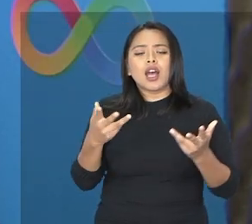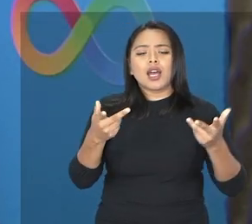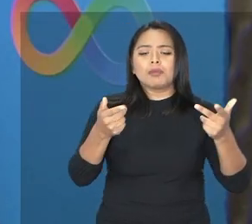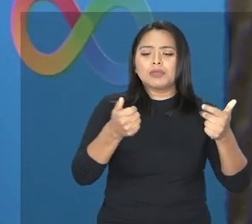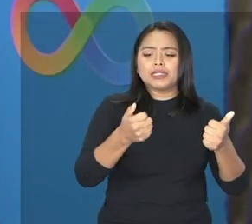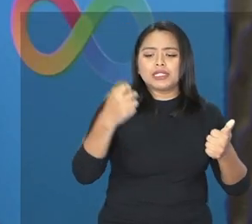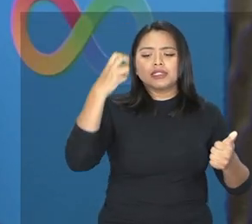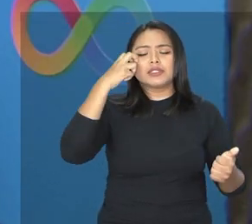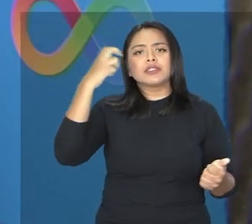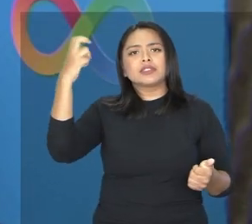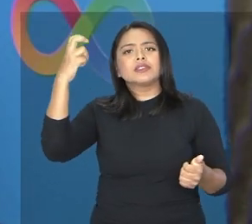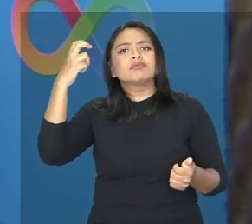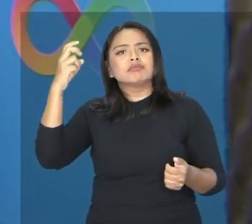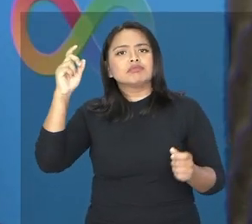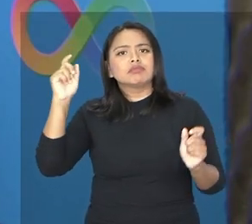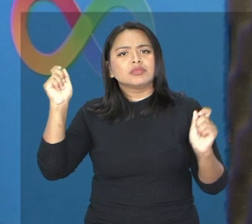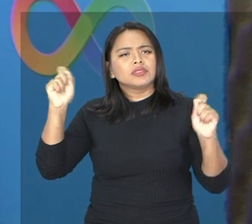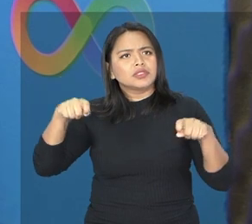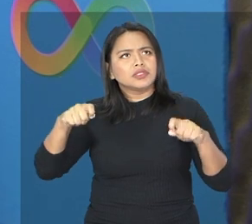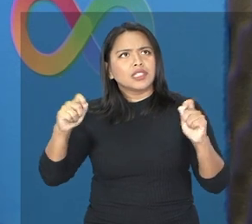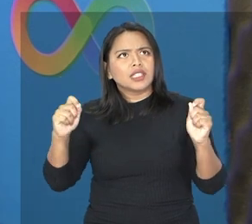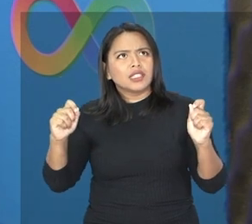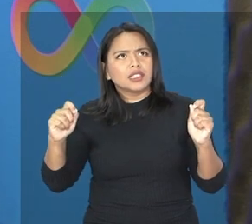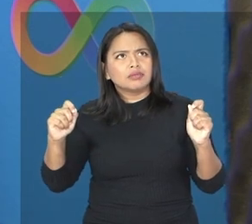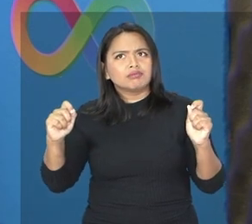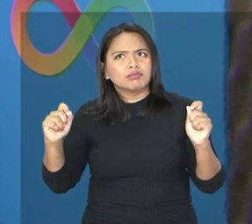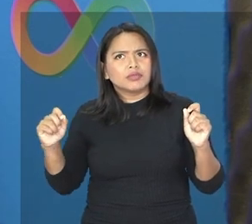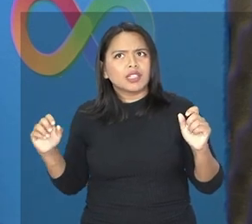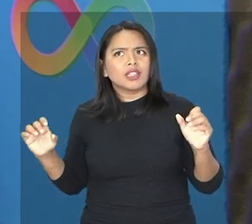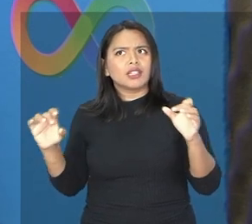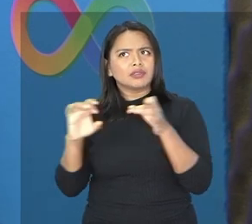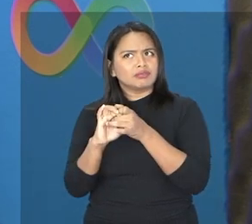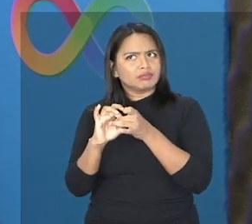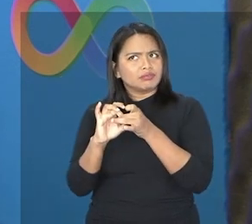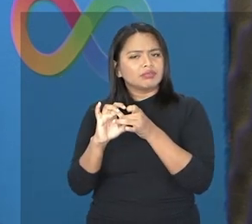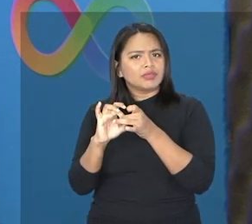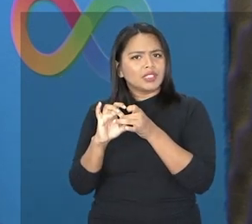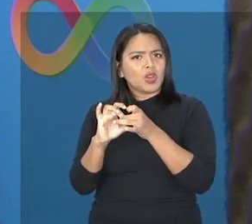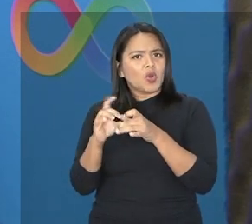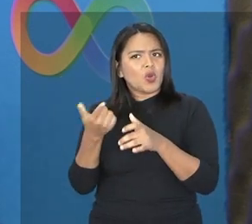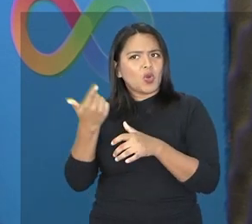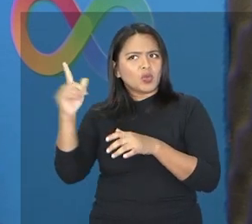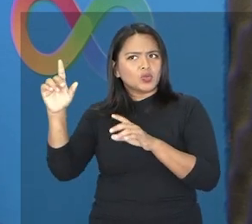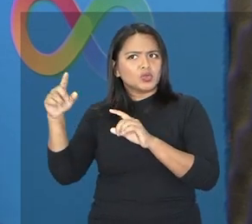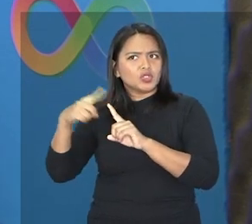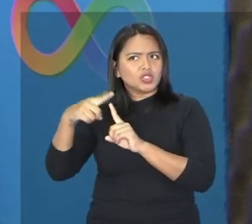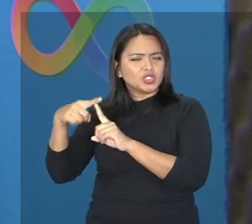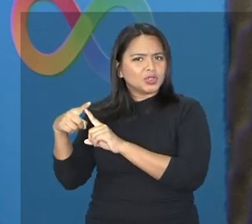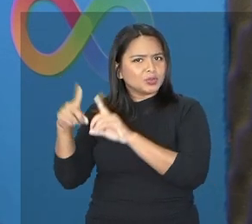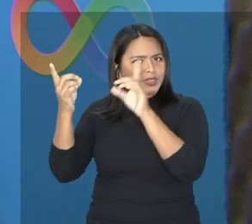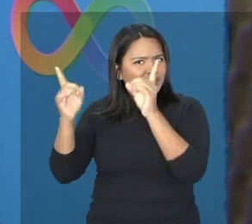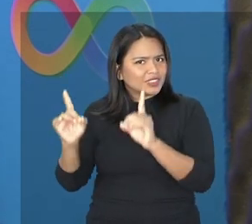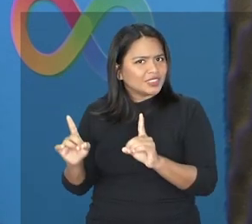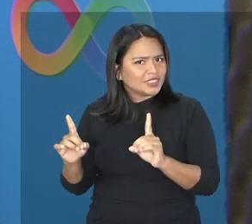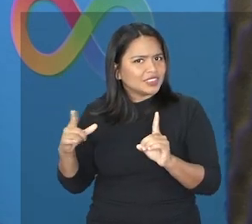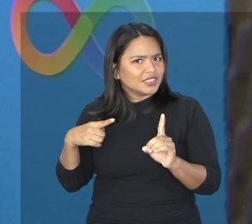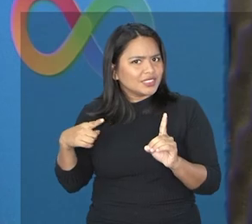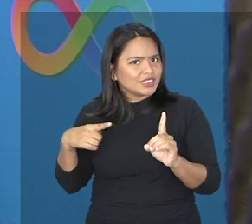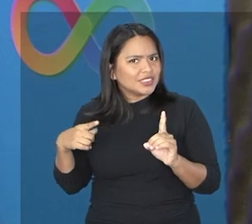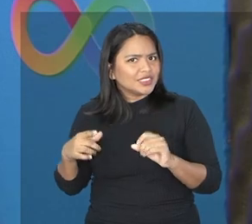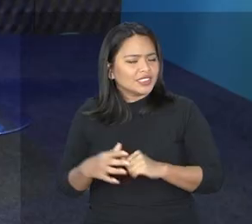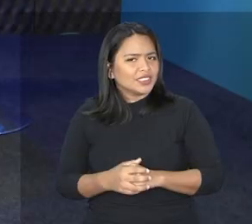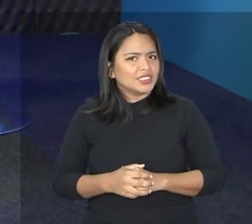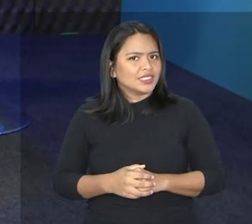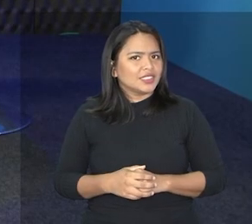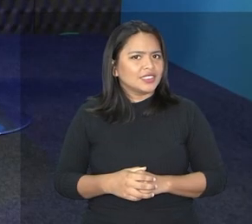altas habilidades e superdotação, elas podem estar associadas também a outro tipo de deficiência, alguma coisa